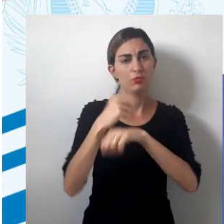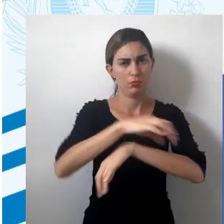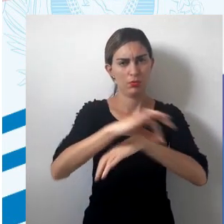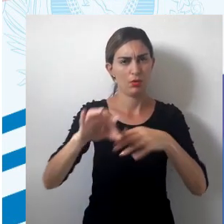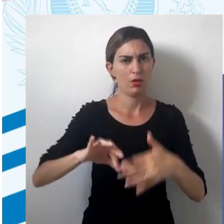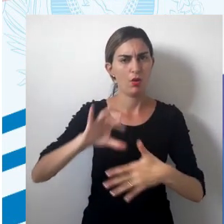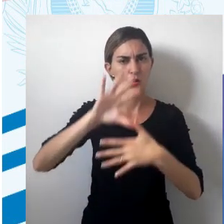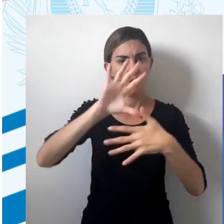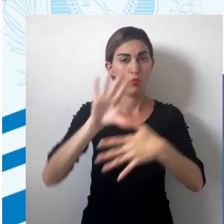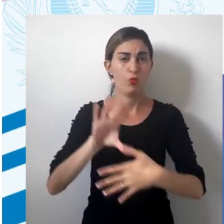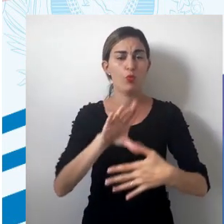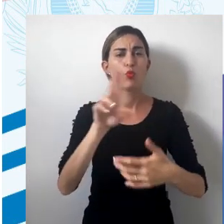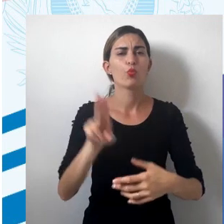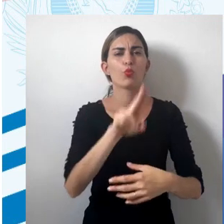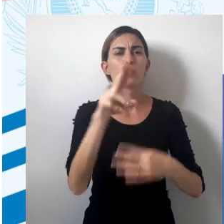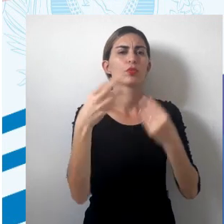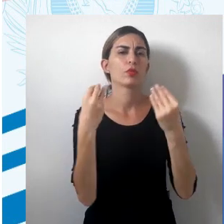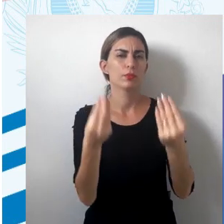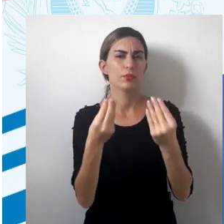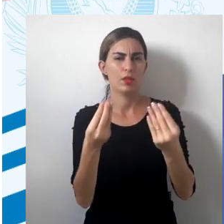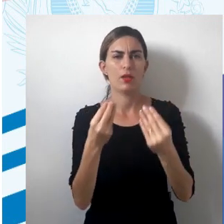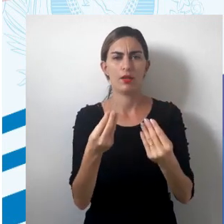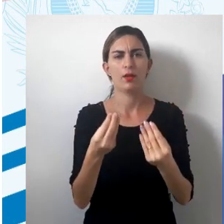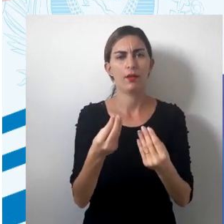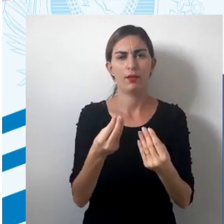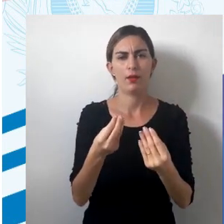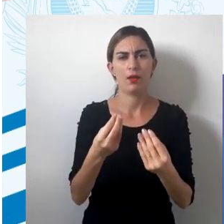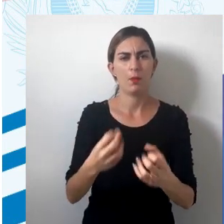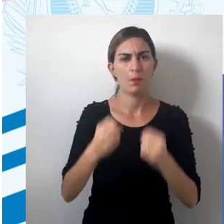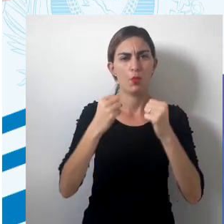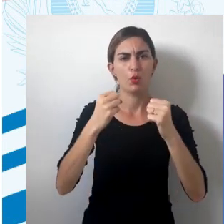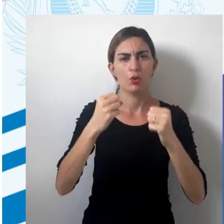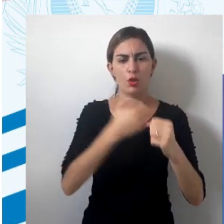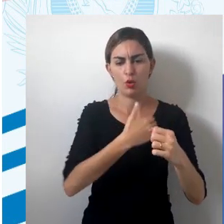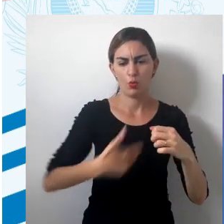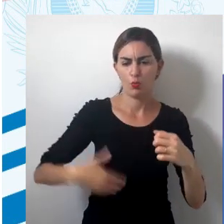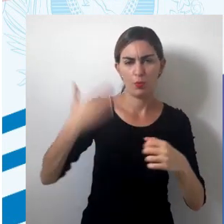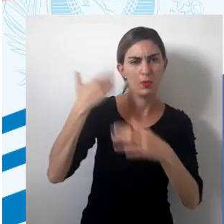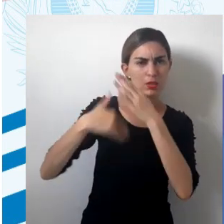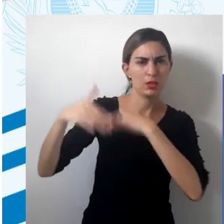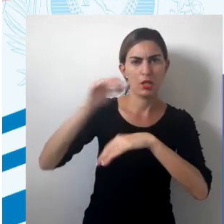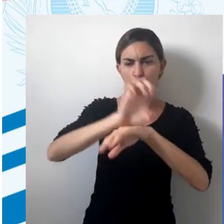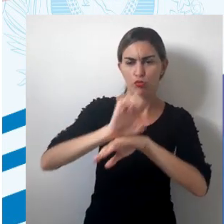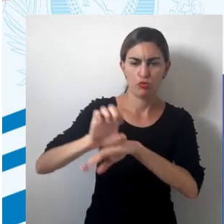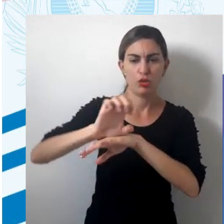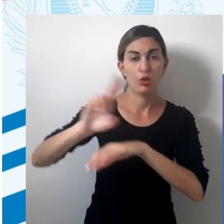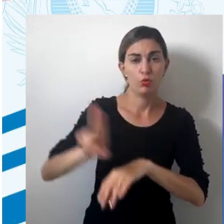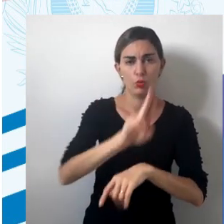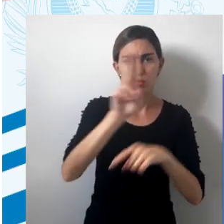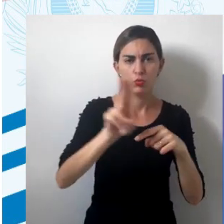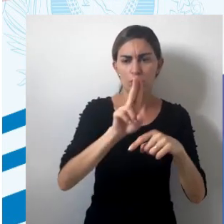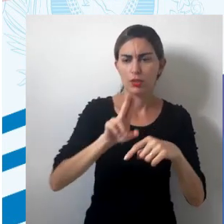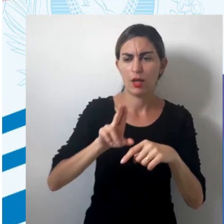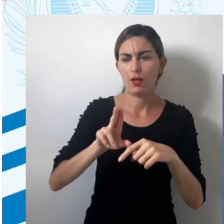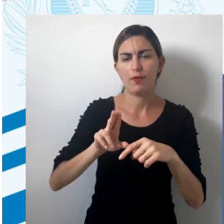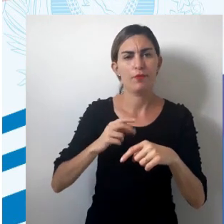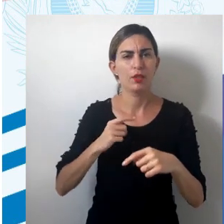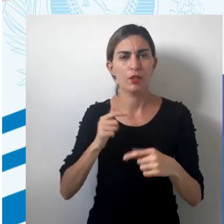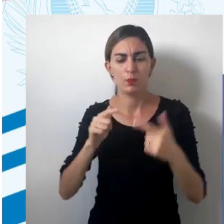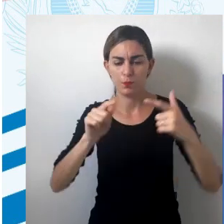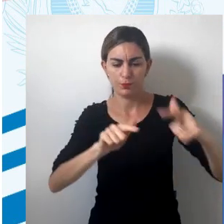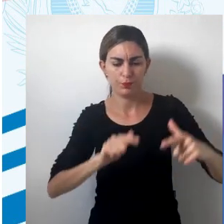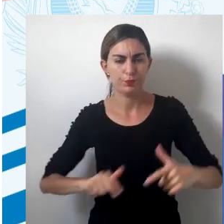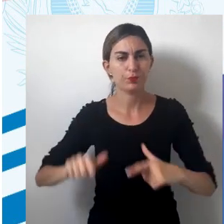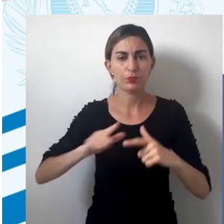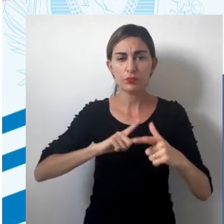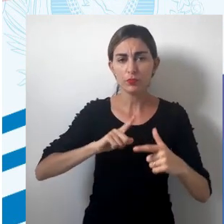um elemento, um instrumento de poder dos Estados nacionais, enfim. Onde